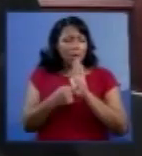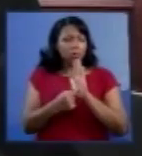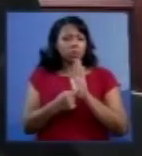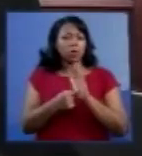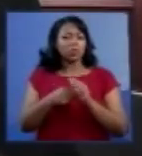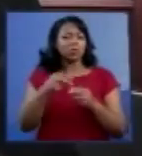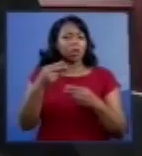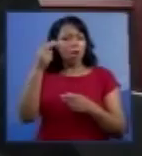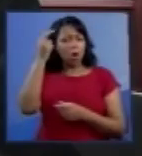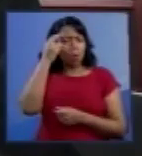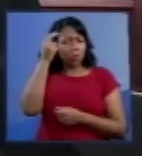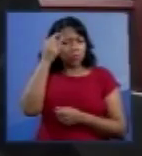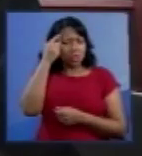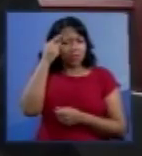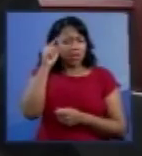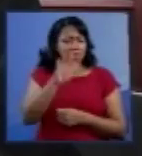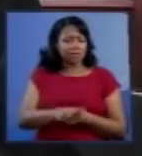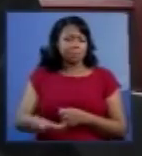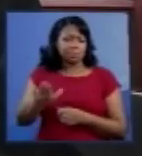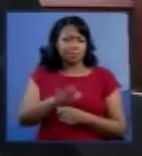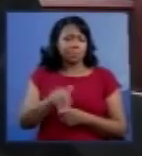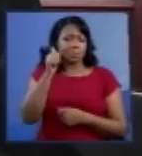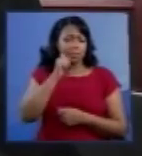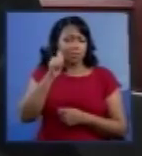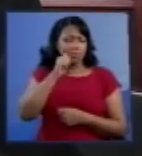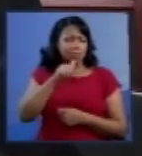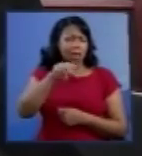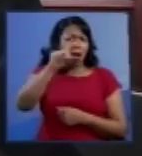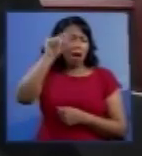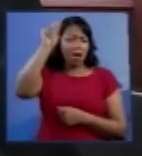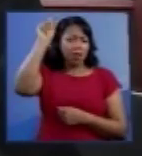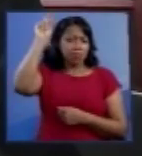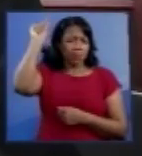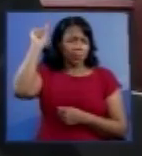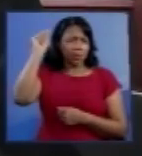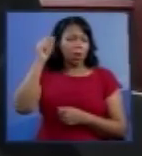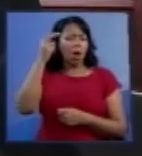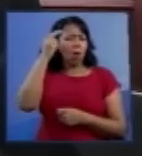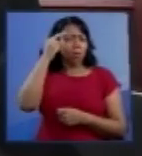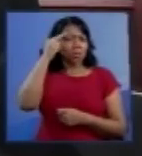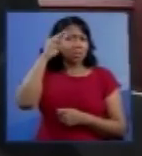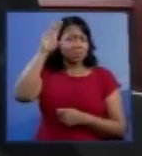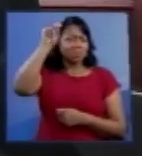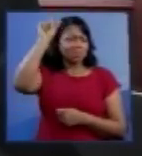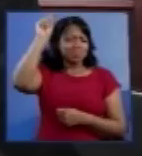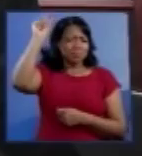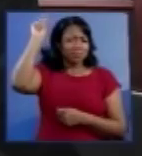de consciência dessa criança, uma consciência primitiva, obviamente seria uma consciência primitiva,